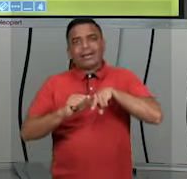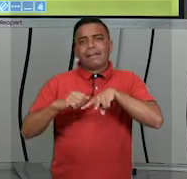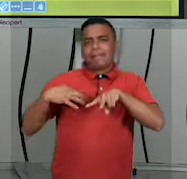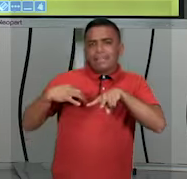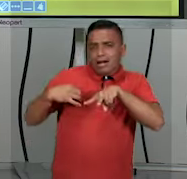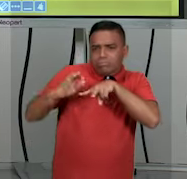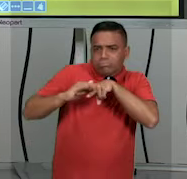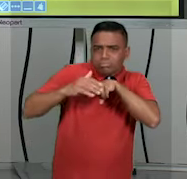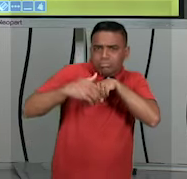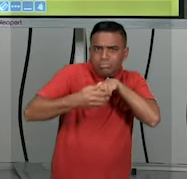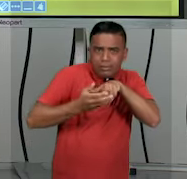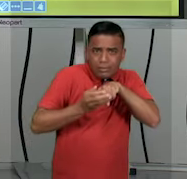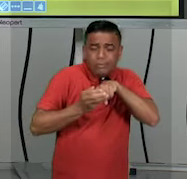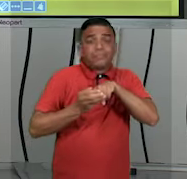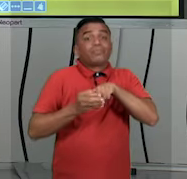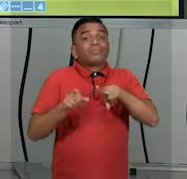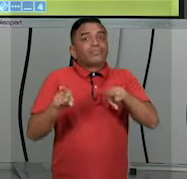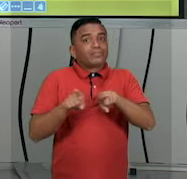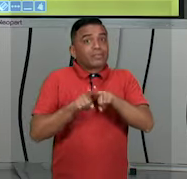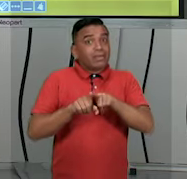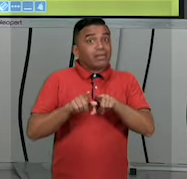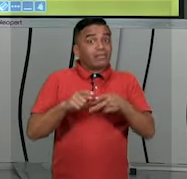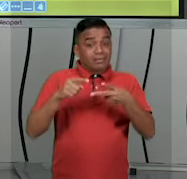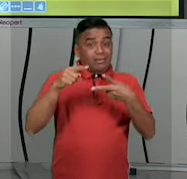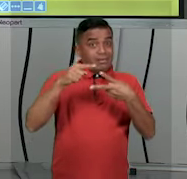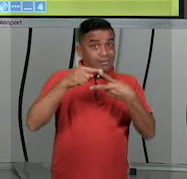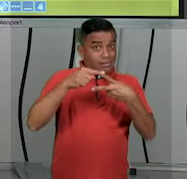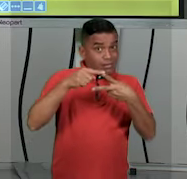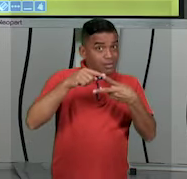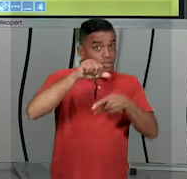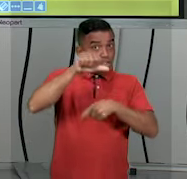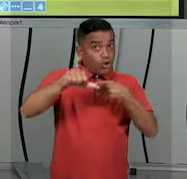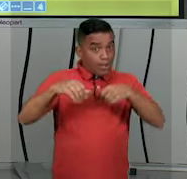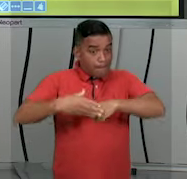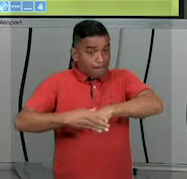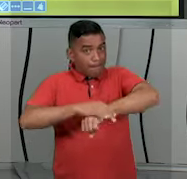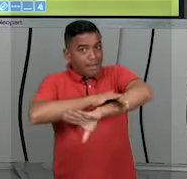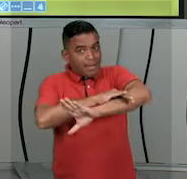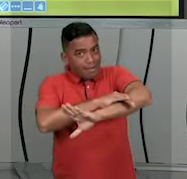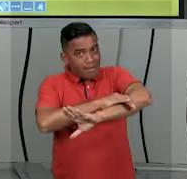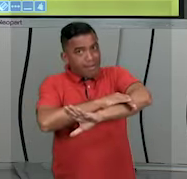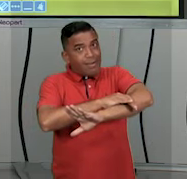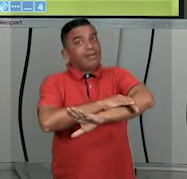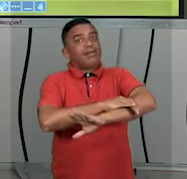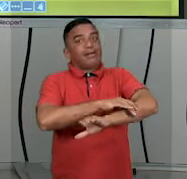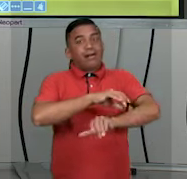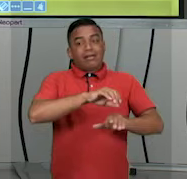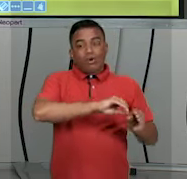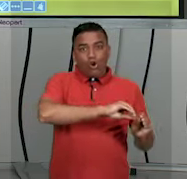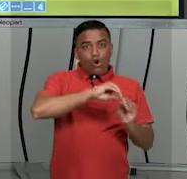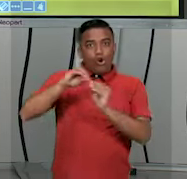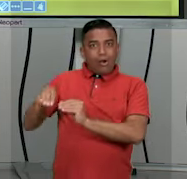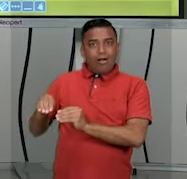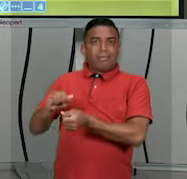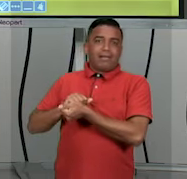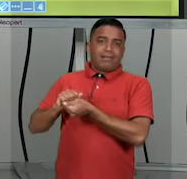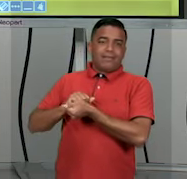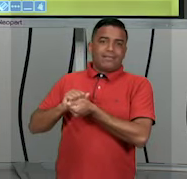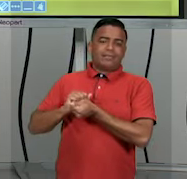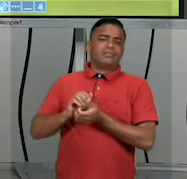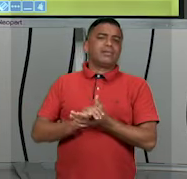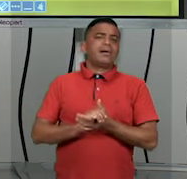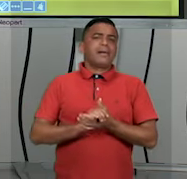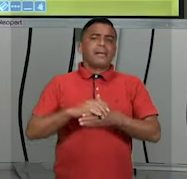interessante você tomar outros cuidados. Trocar a meia, colocar a meia para lavar. Por que aqui diz usar meia de algodão?